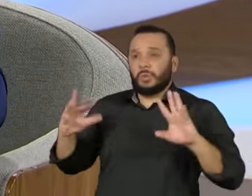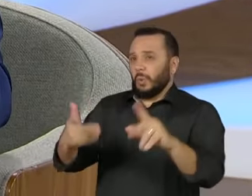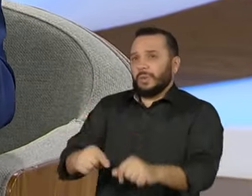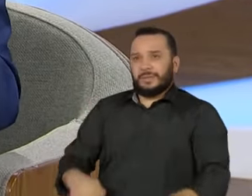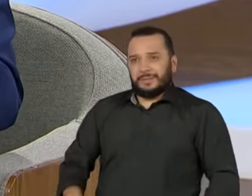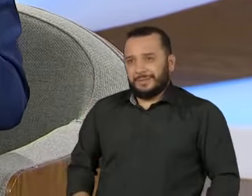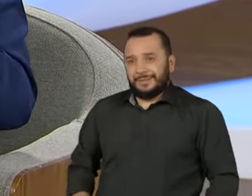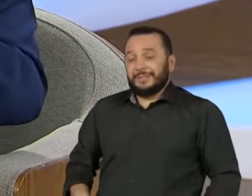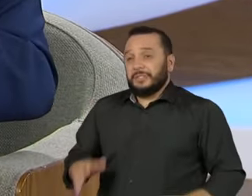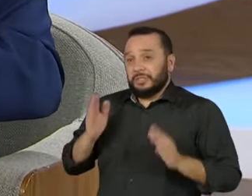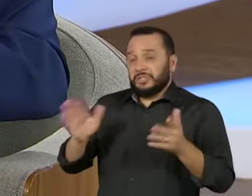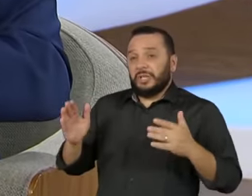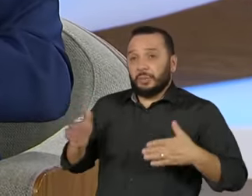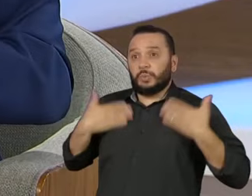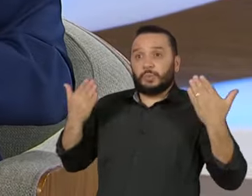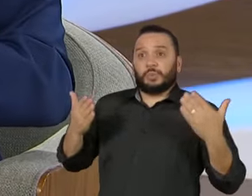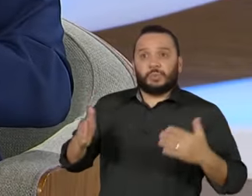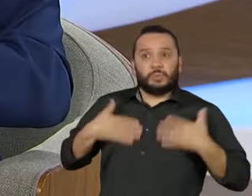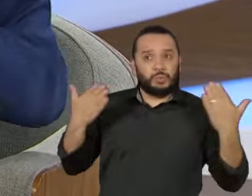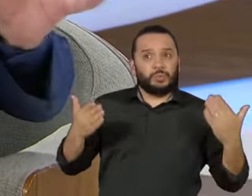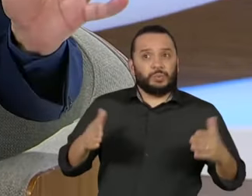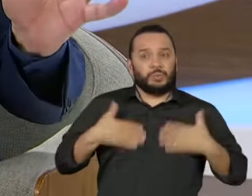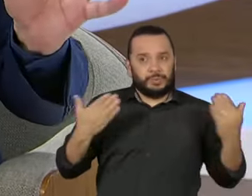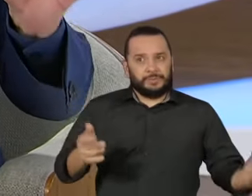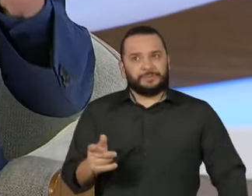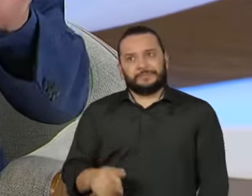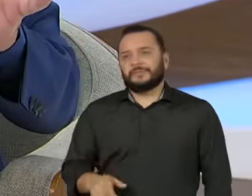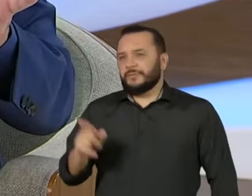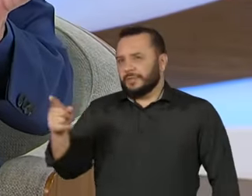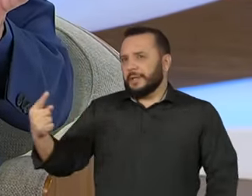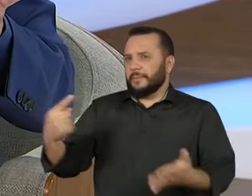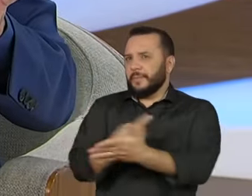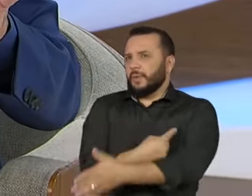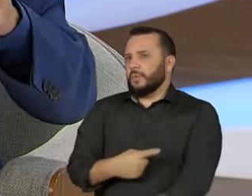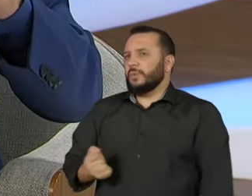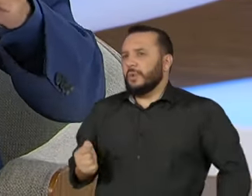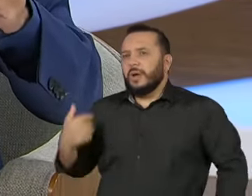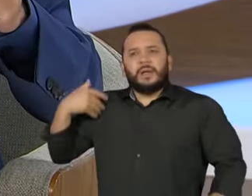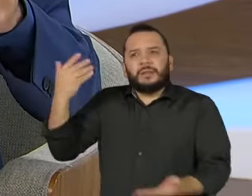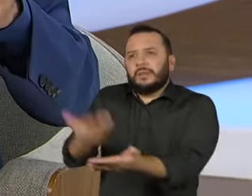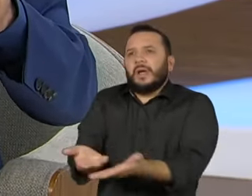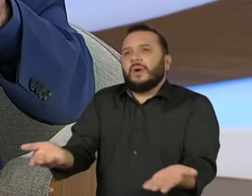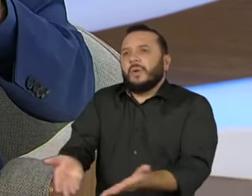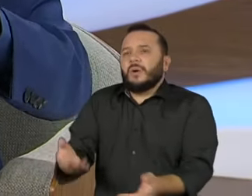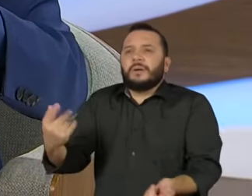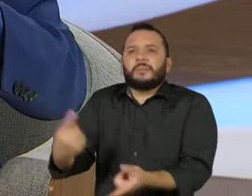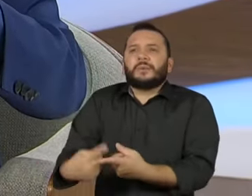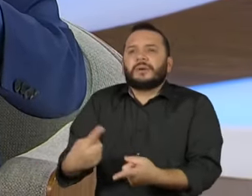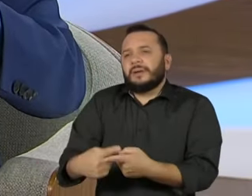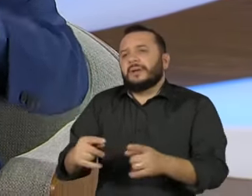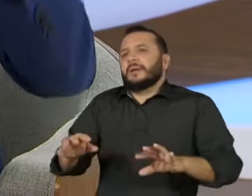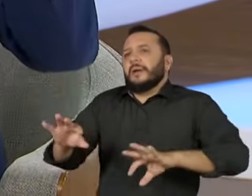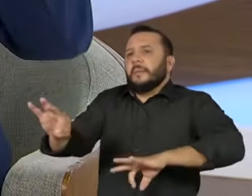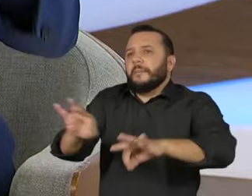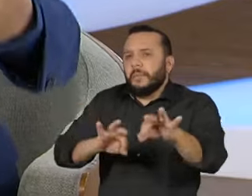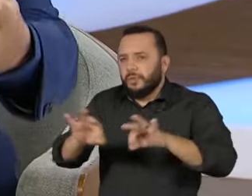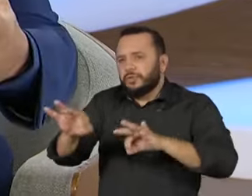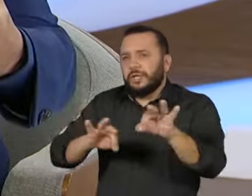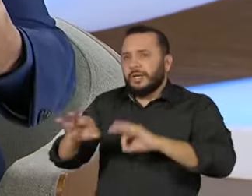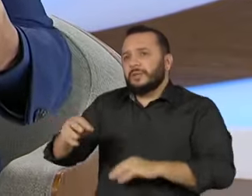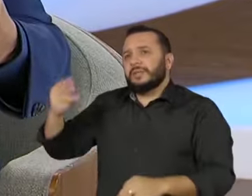caixas de surpresa. Então, assim, você pergunta até agora, por que que esse projeto não tem a